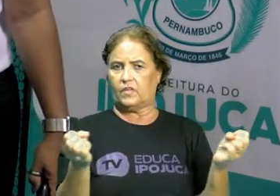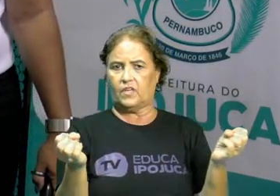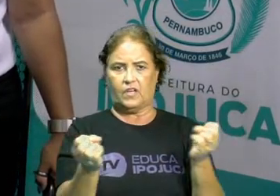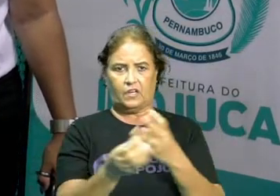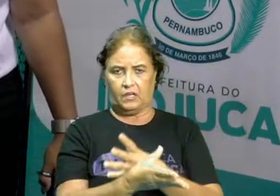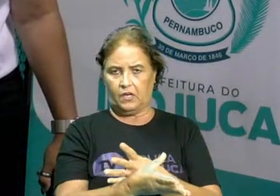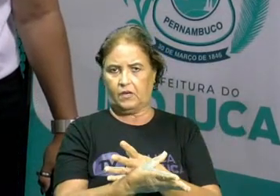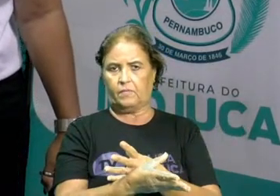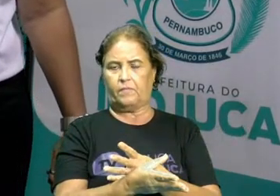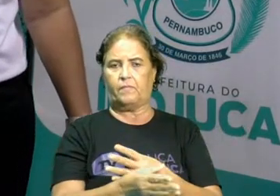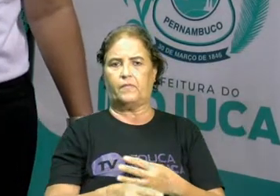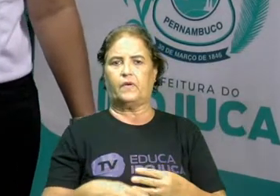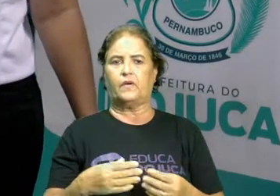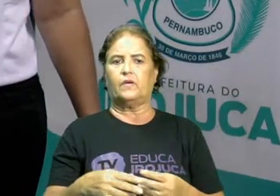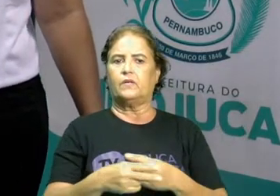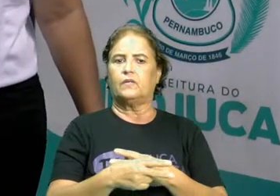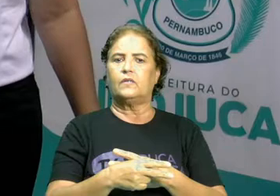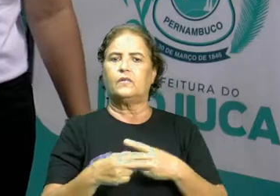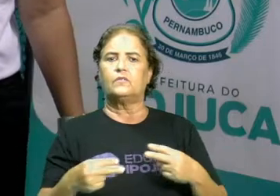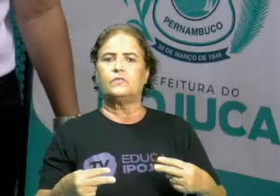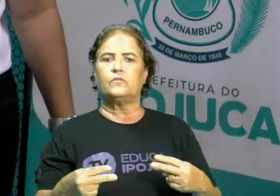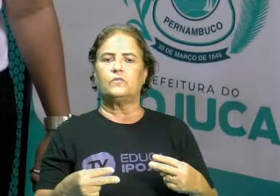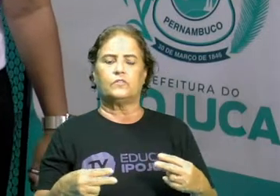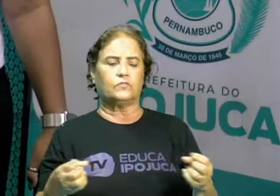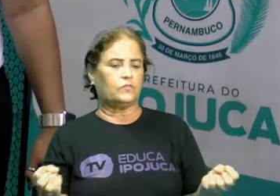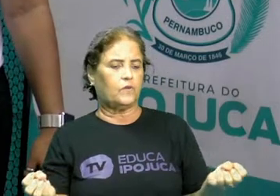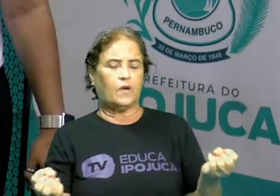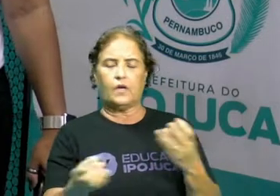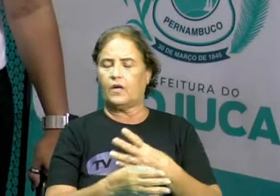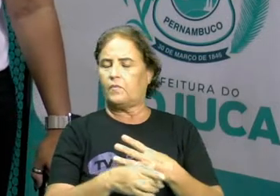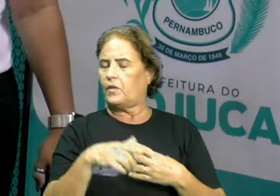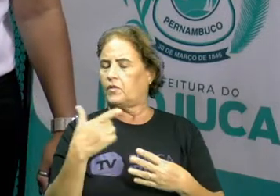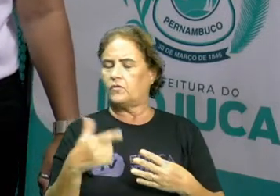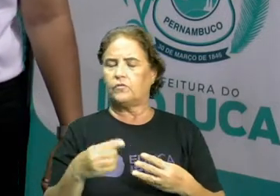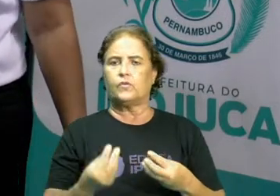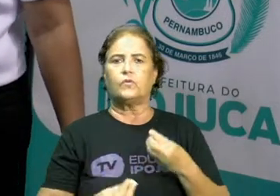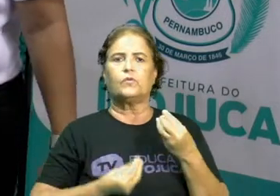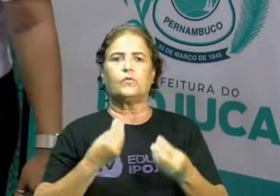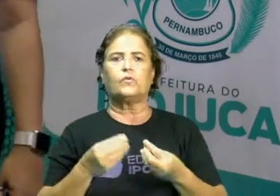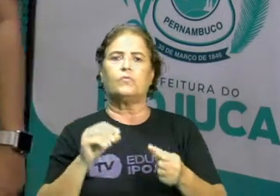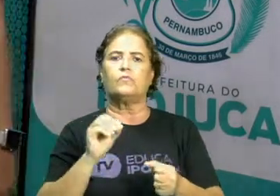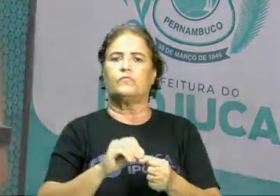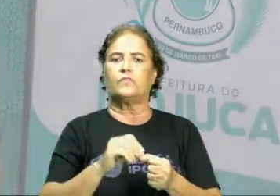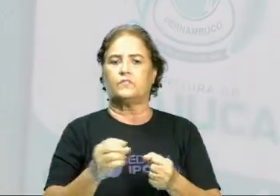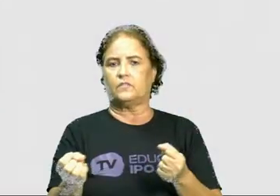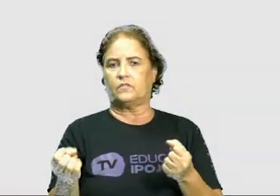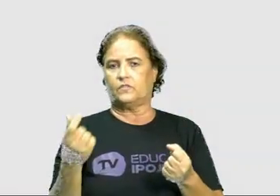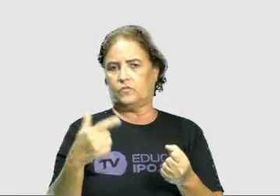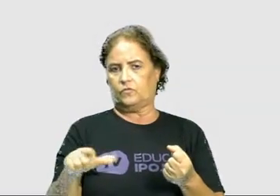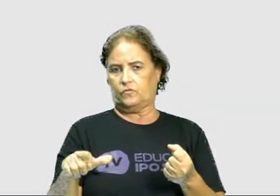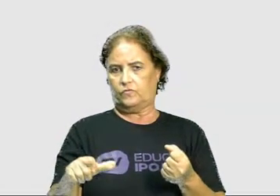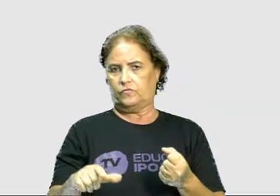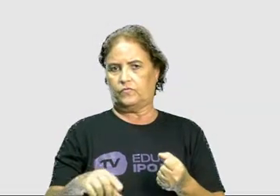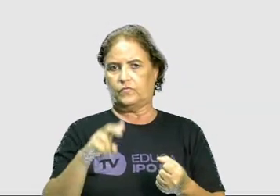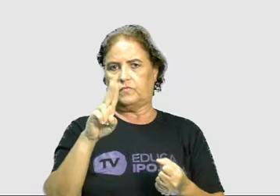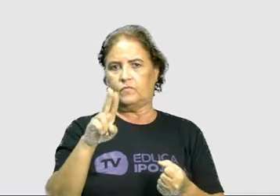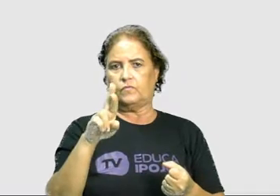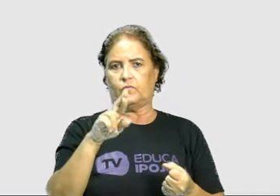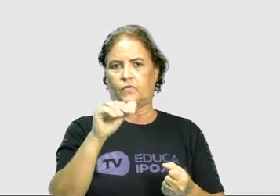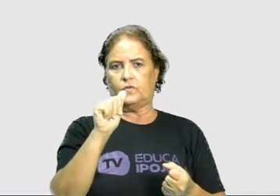É aquele recurso que quando acaba eu não tenho de onde tirar mais. Então um exemplo que eu tenho é urânio,